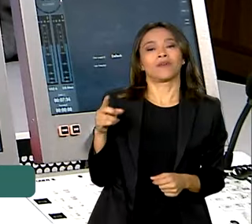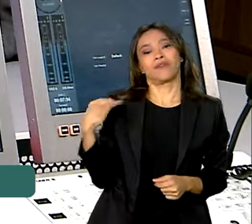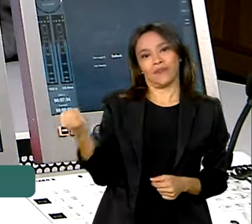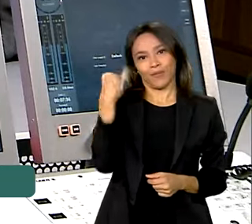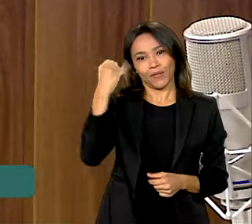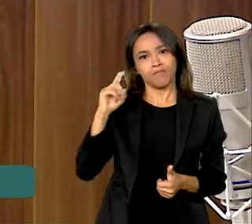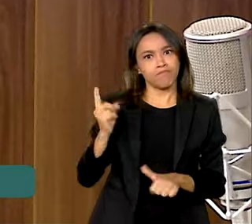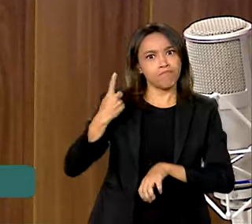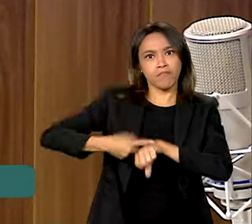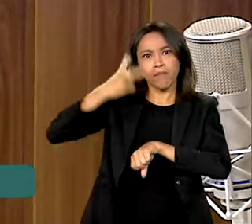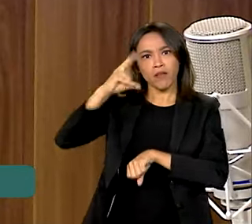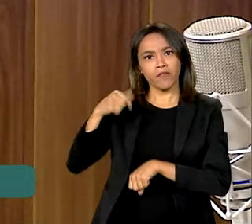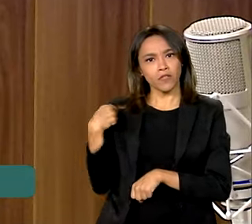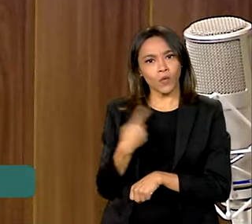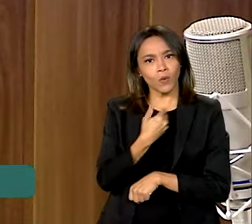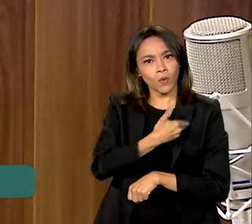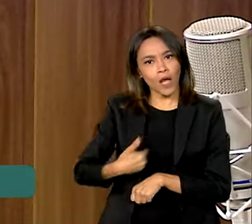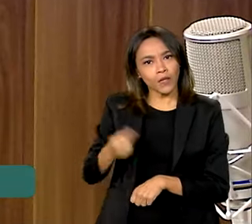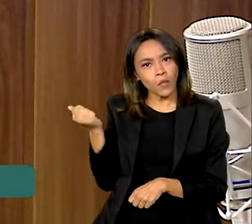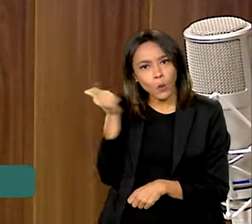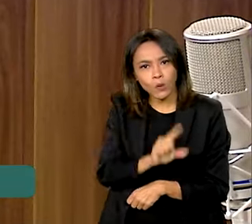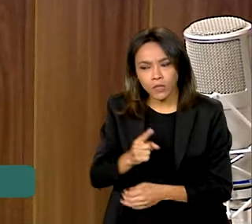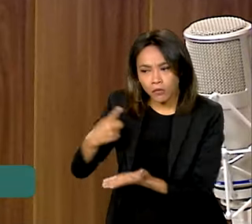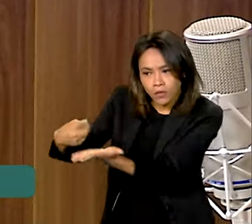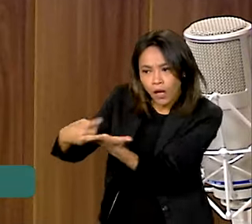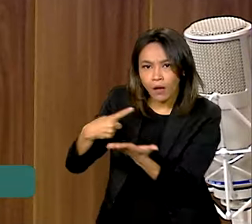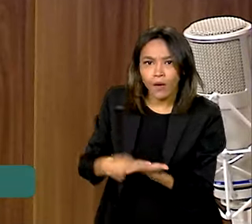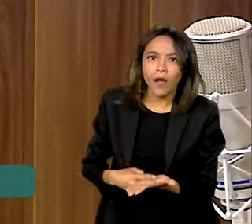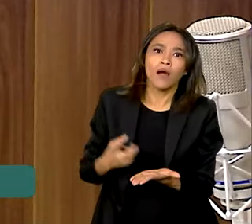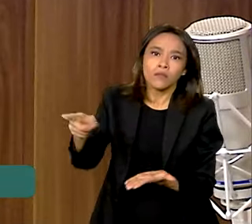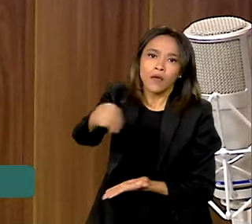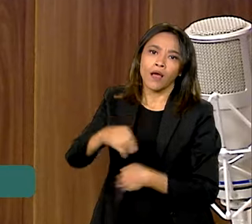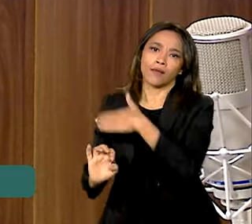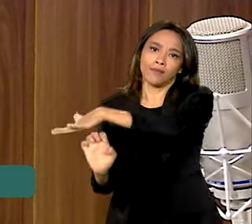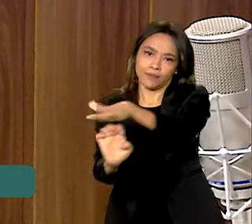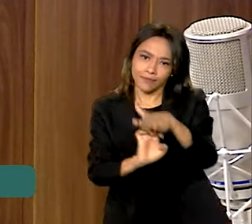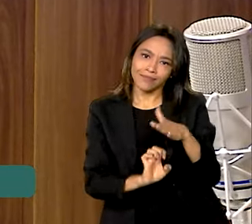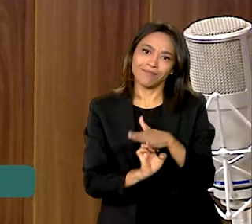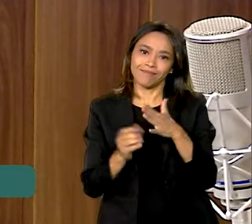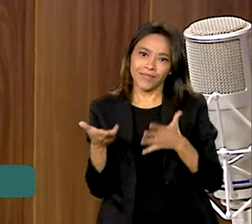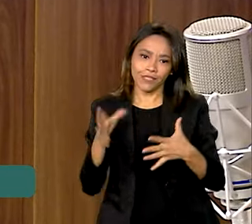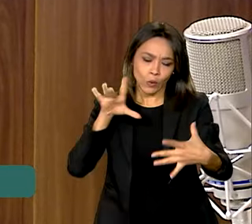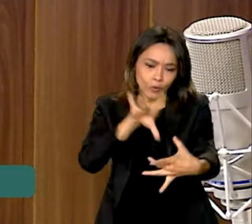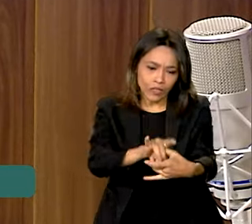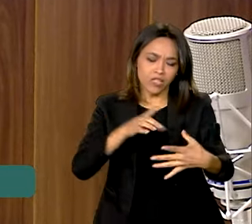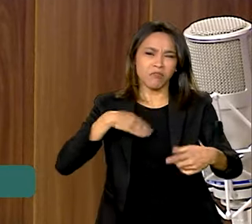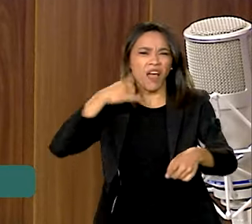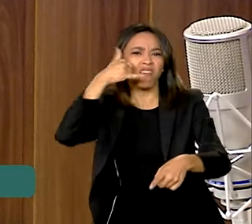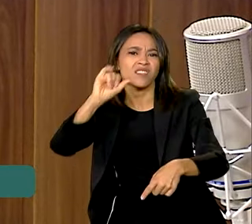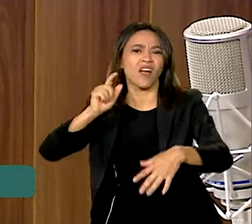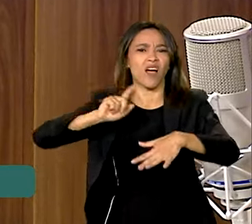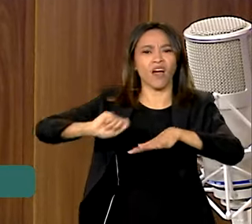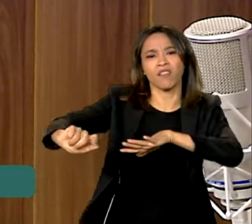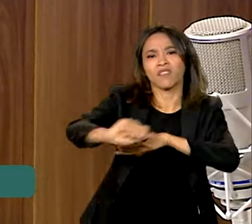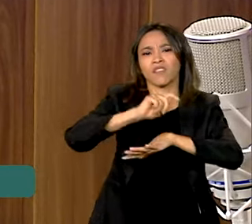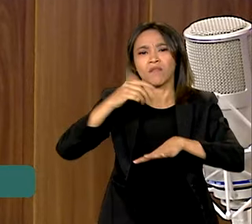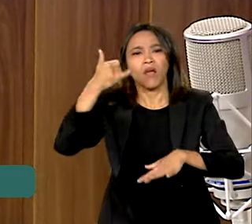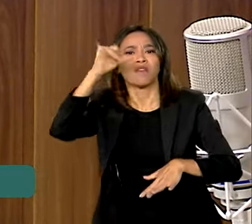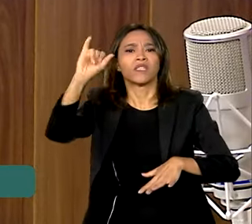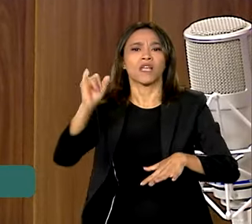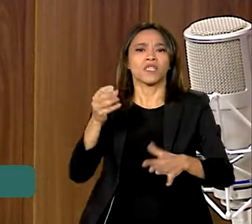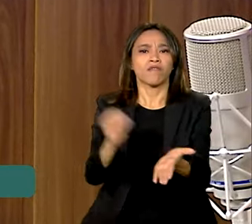É a primeira vez que nós conseguimos este feito, neste cenário de combate à desinformação. E elas